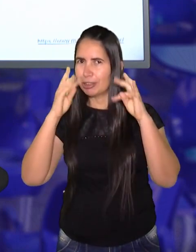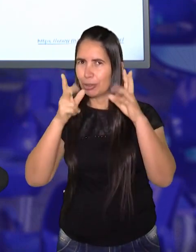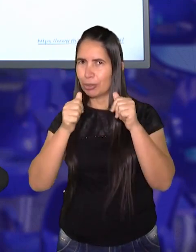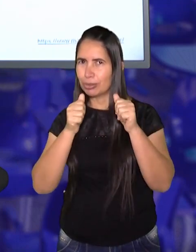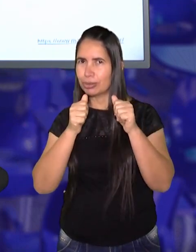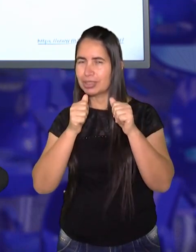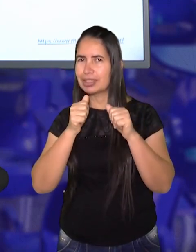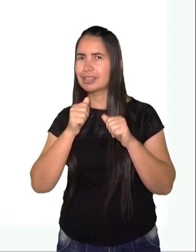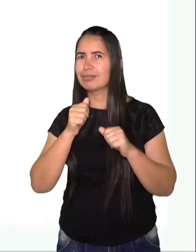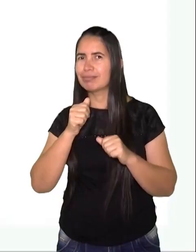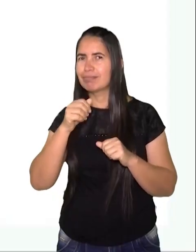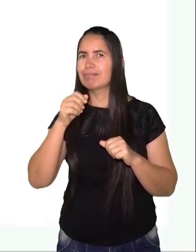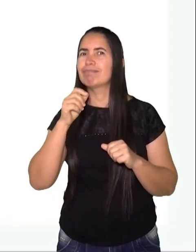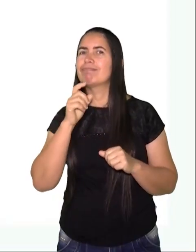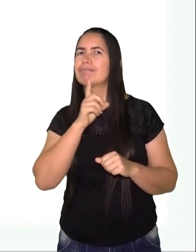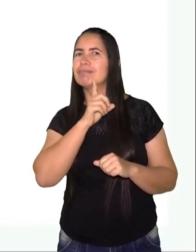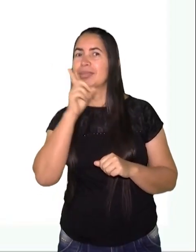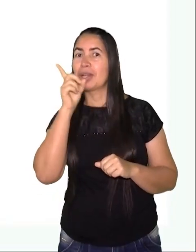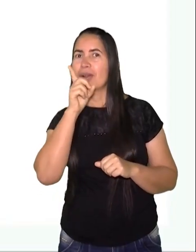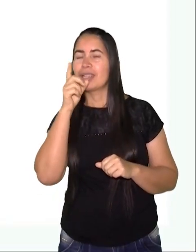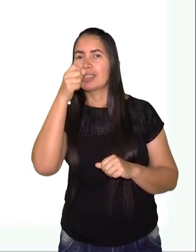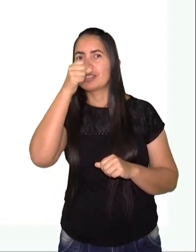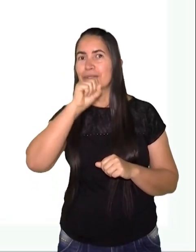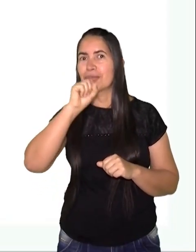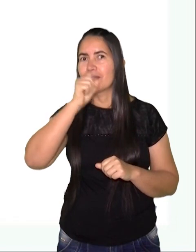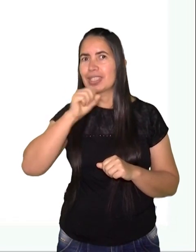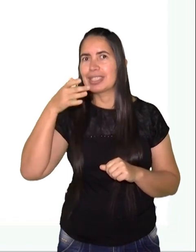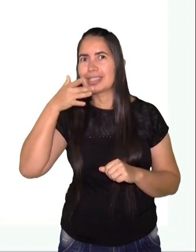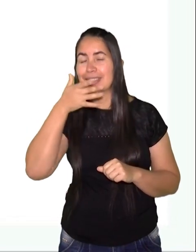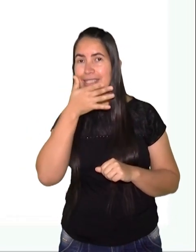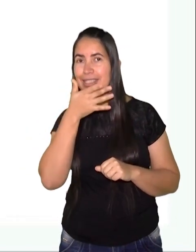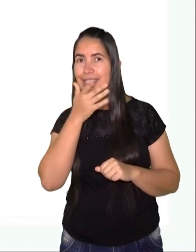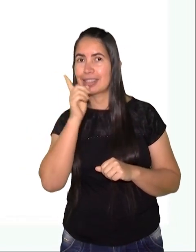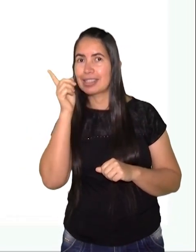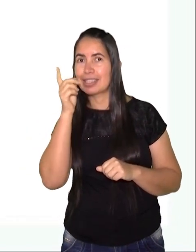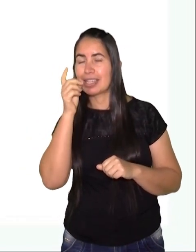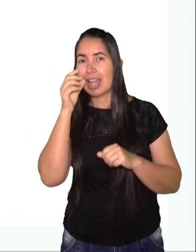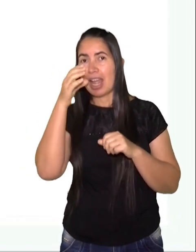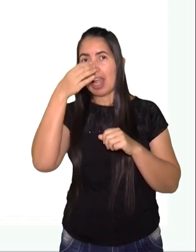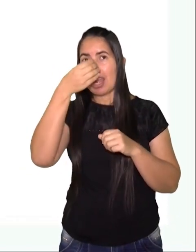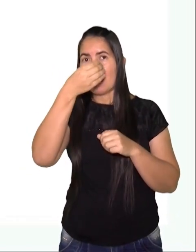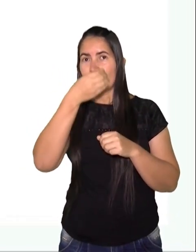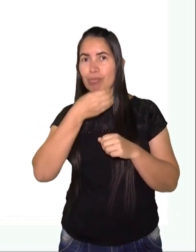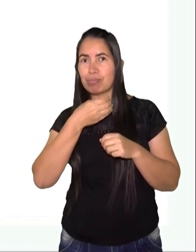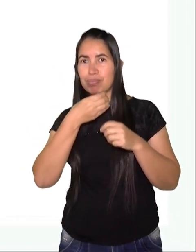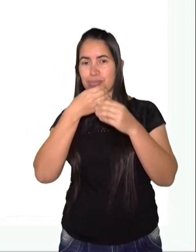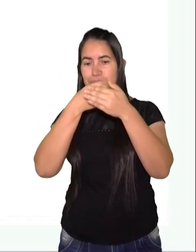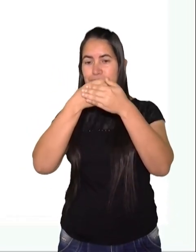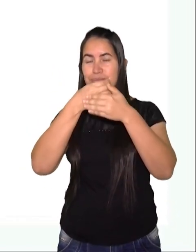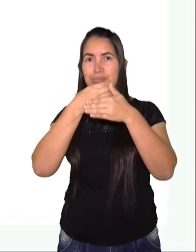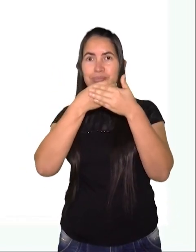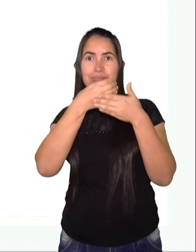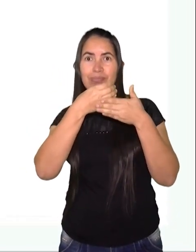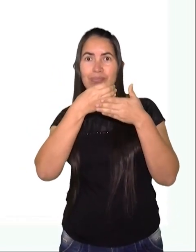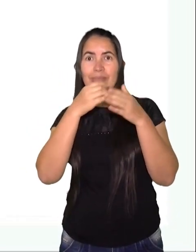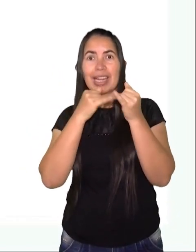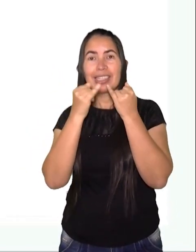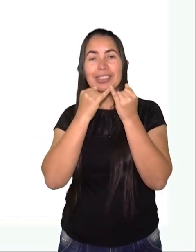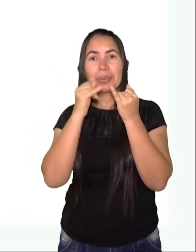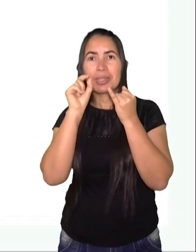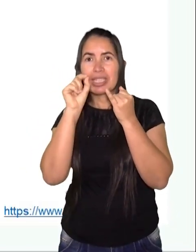todos eles. Estou aqui torcendo. Olha que sorvete delicioso. E essa casquinha desse sorvete, com o que se parece?